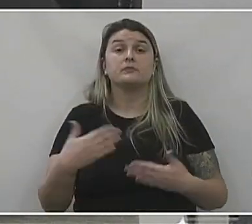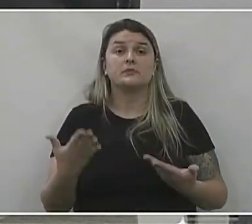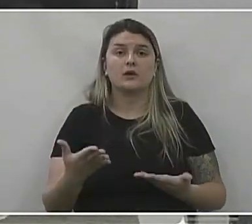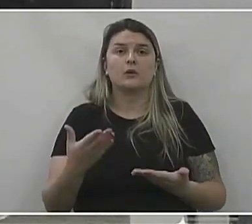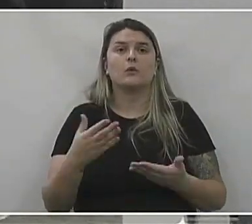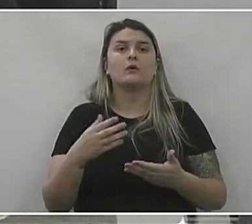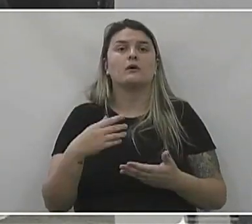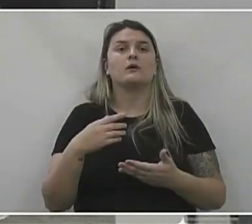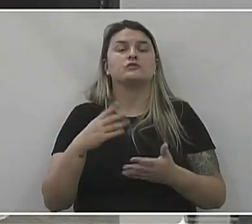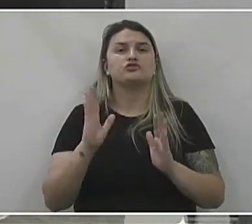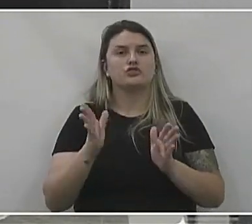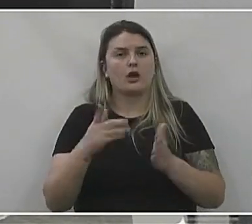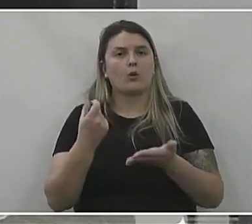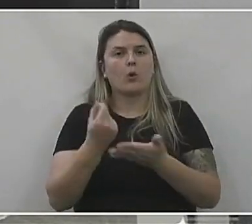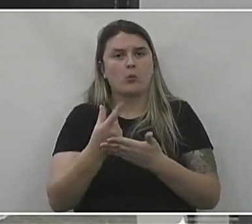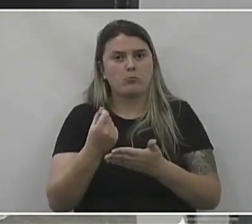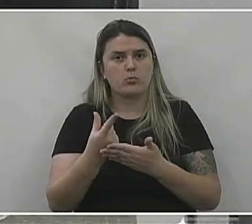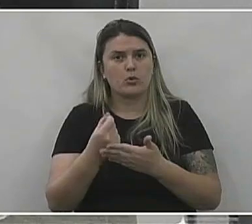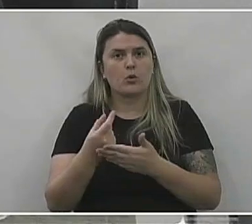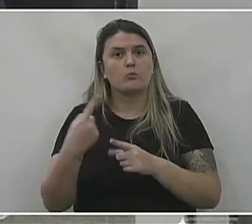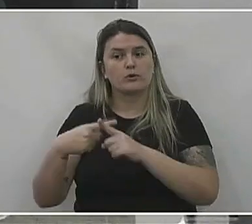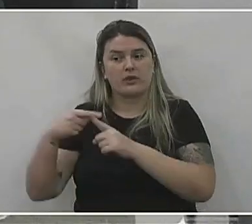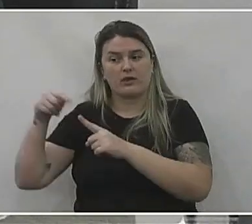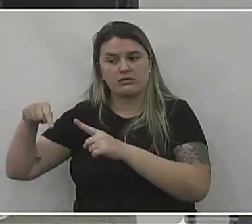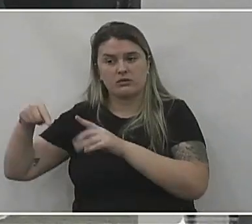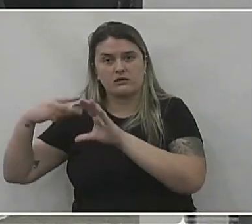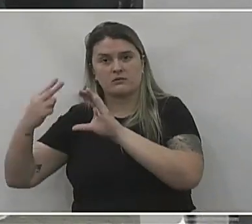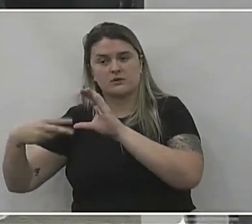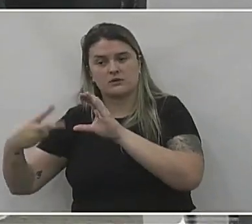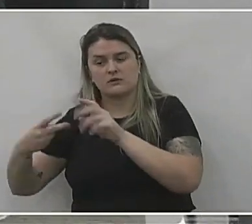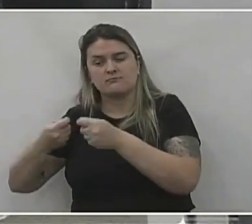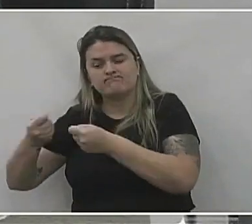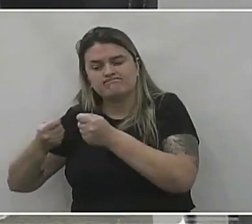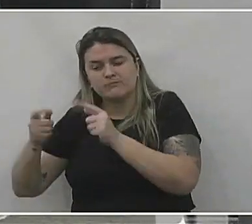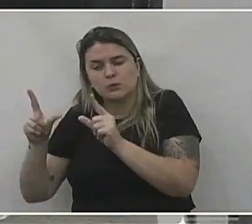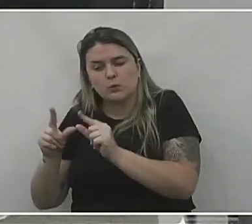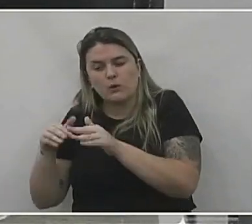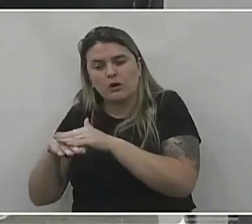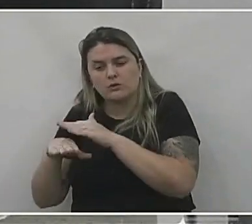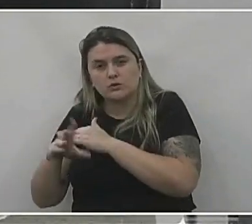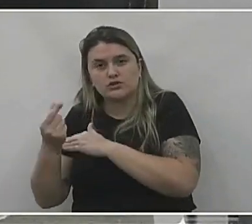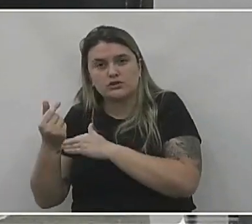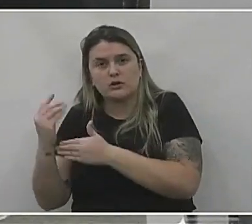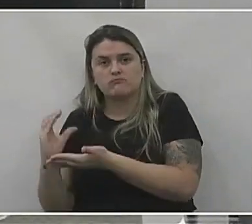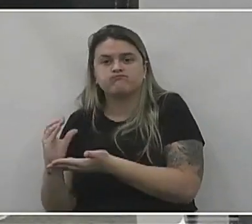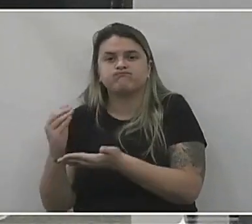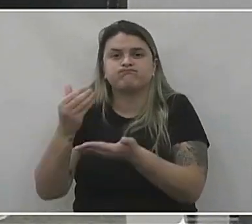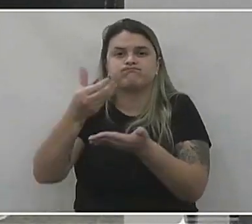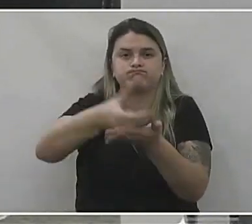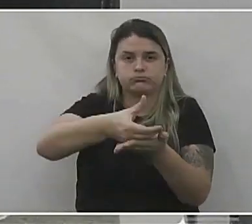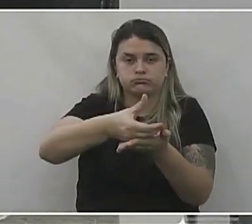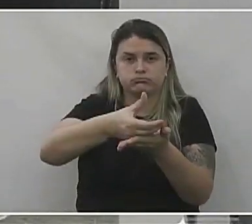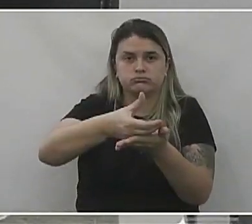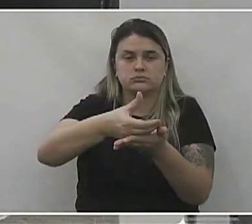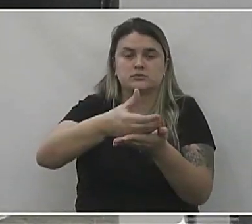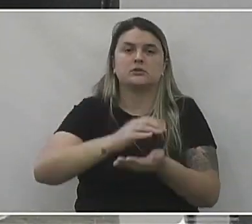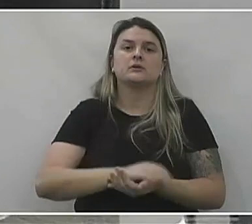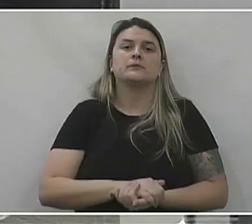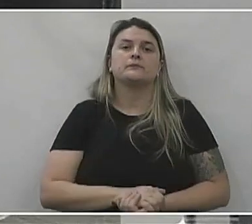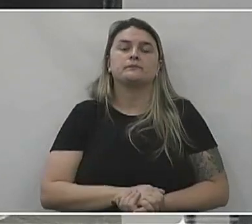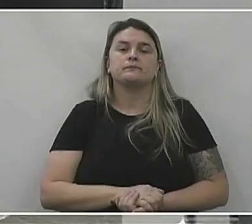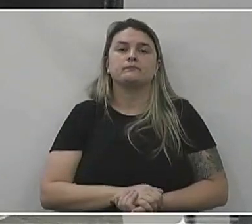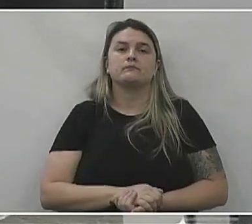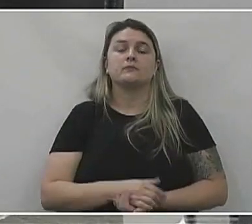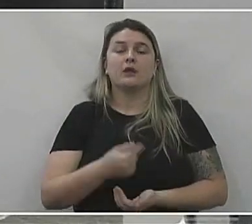adquirida com grande parte dos recursos da legislatura anterior então fica aqui